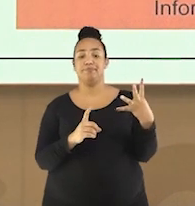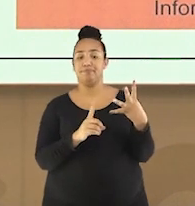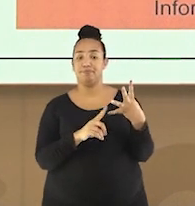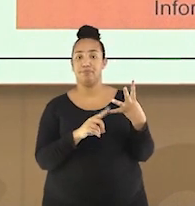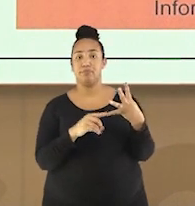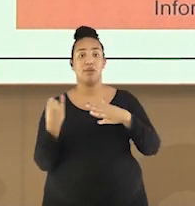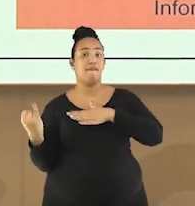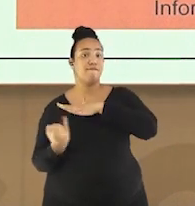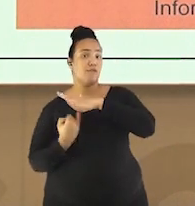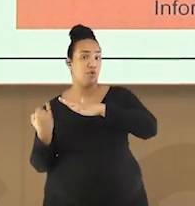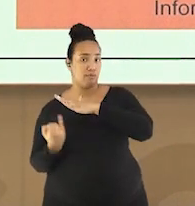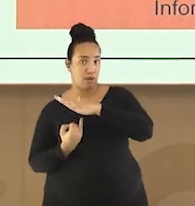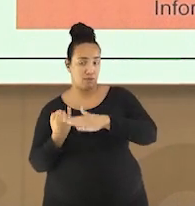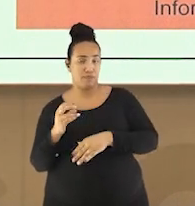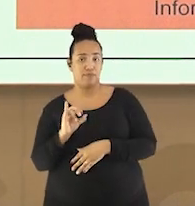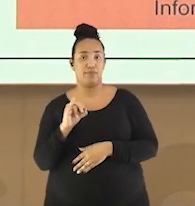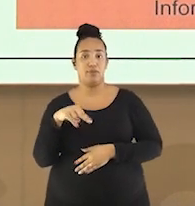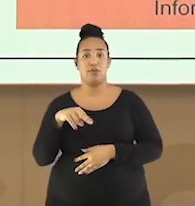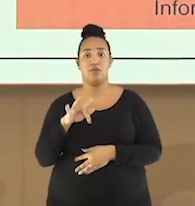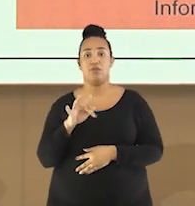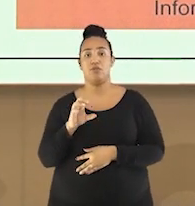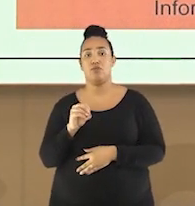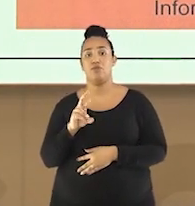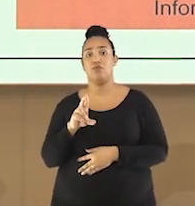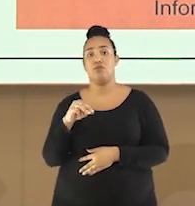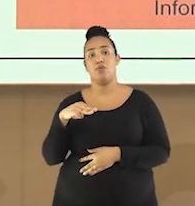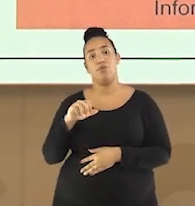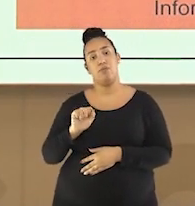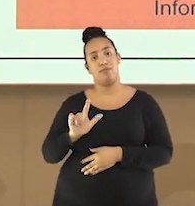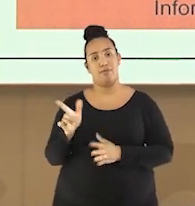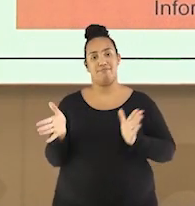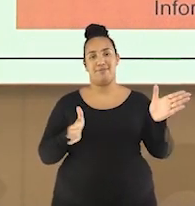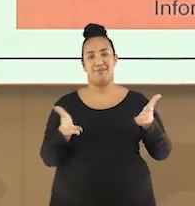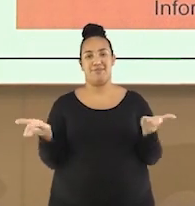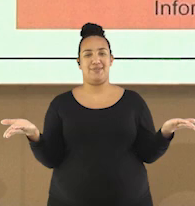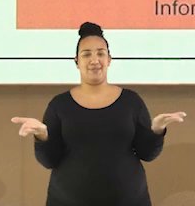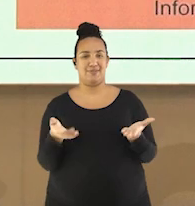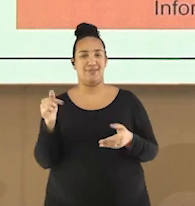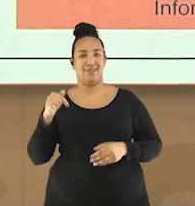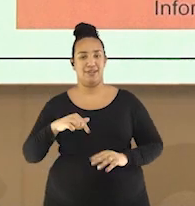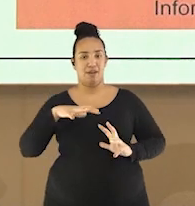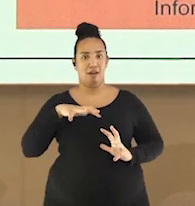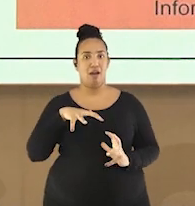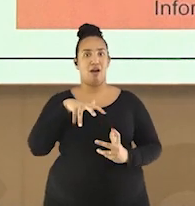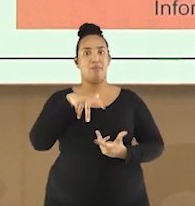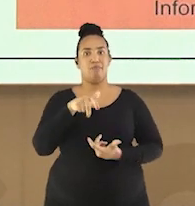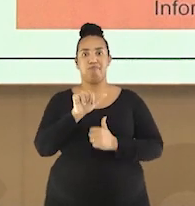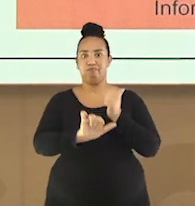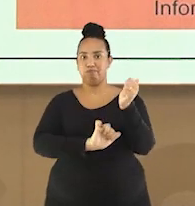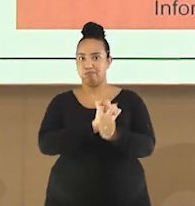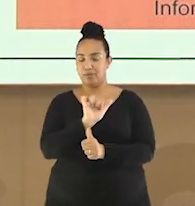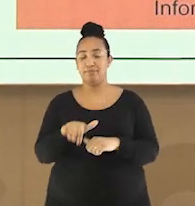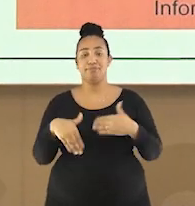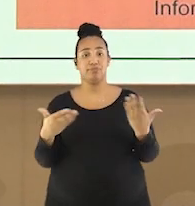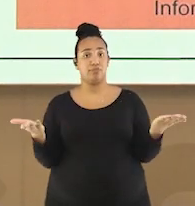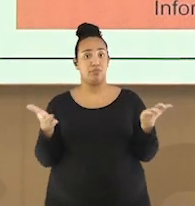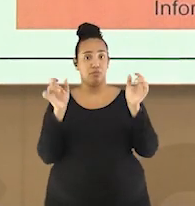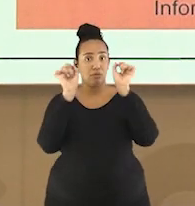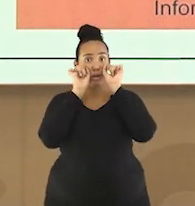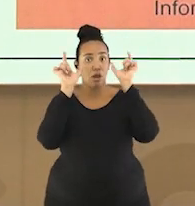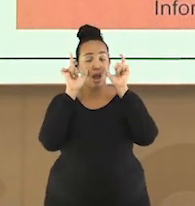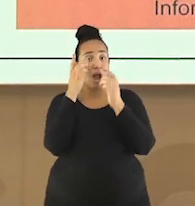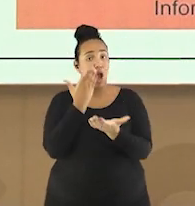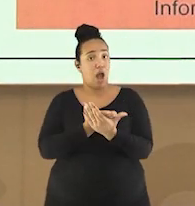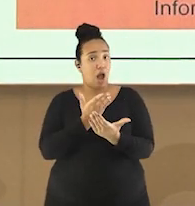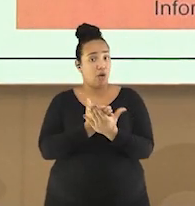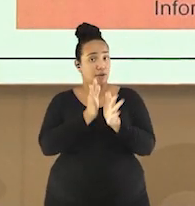informal, que corresponde ao período que estamos vivendo, marcado pelo avanço da globalização. Fique atento que ao final da aula